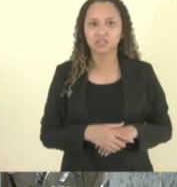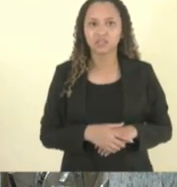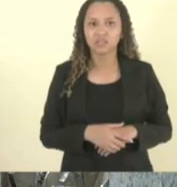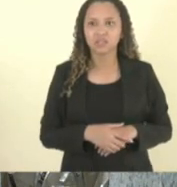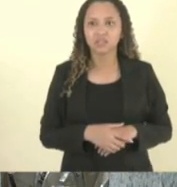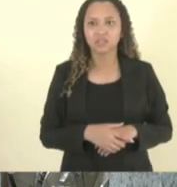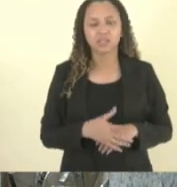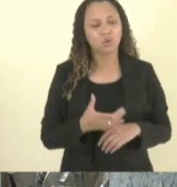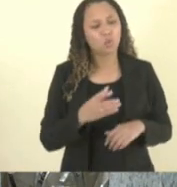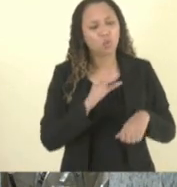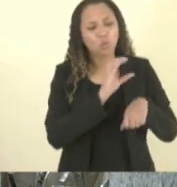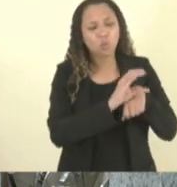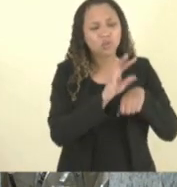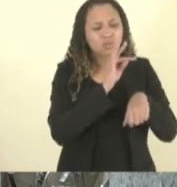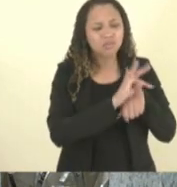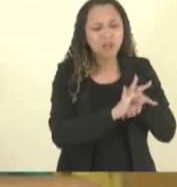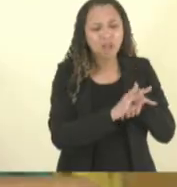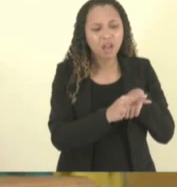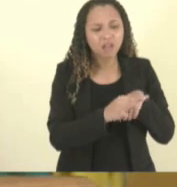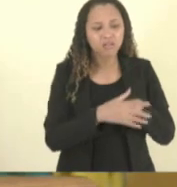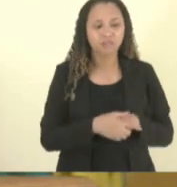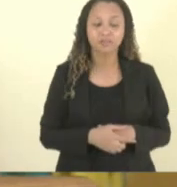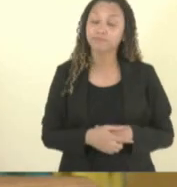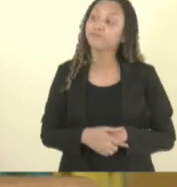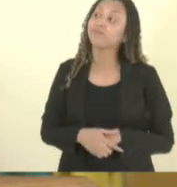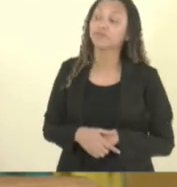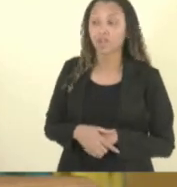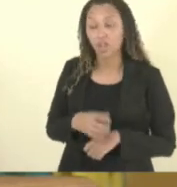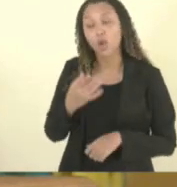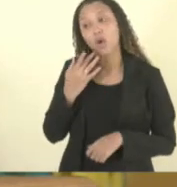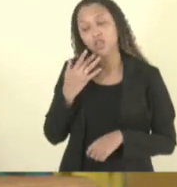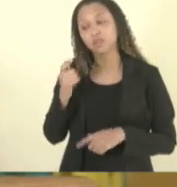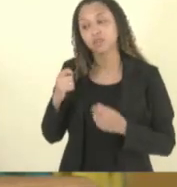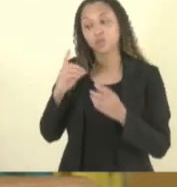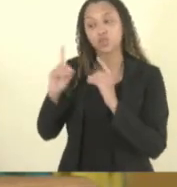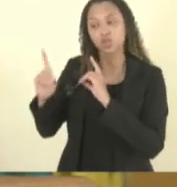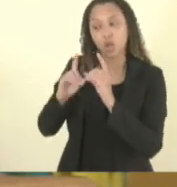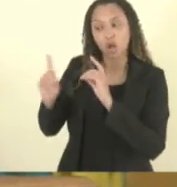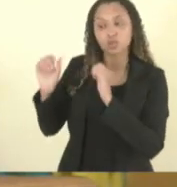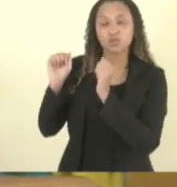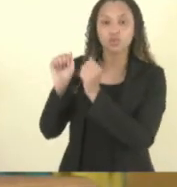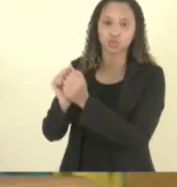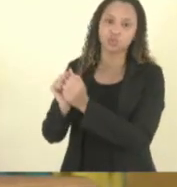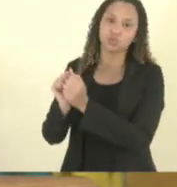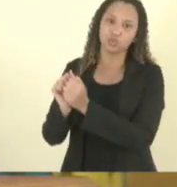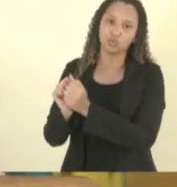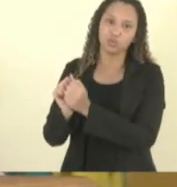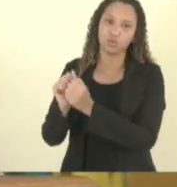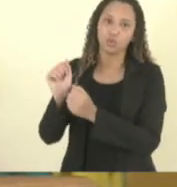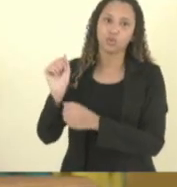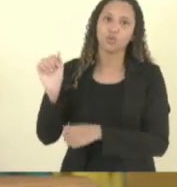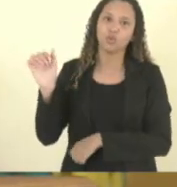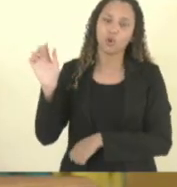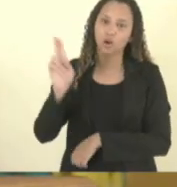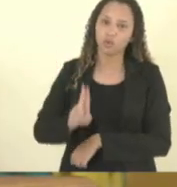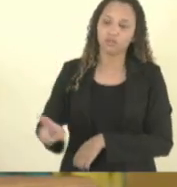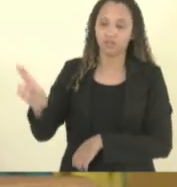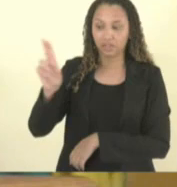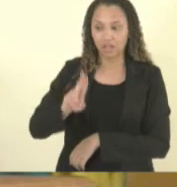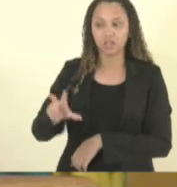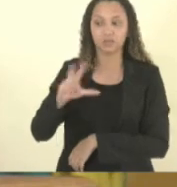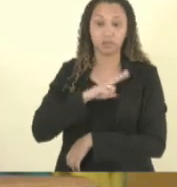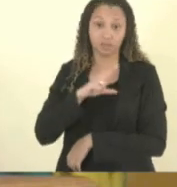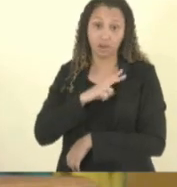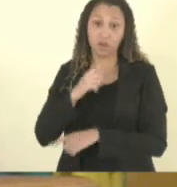técnico alguma acho que é um diálogo que a gente precisa estreitar com as universidades e com as faculdades privadas porque a